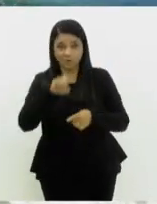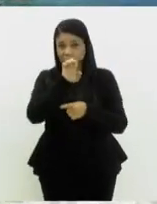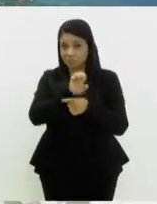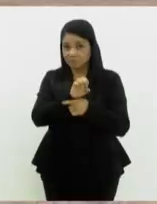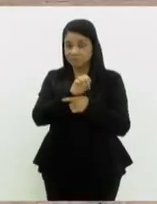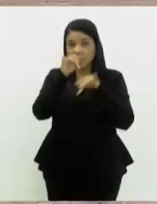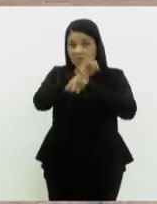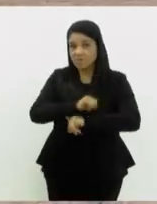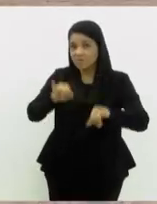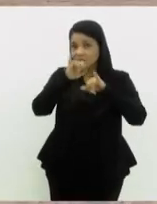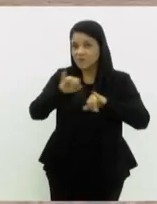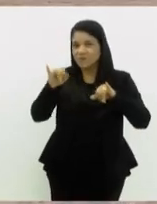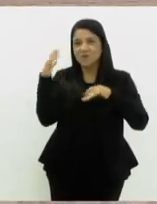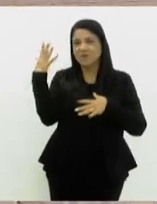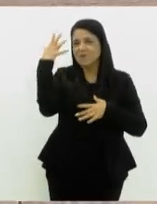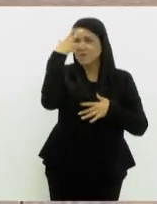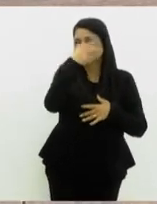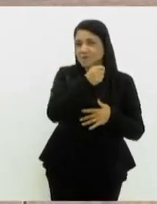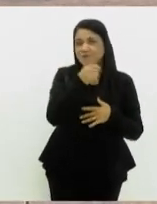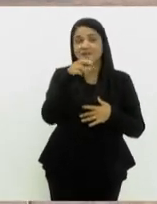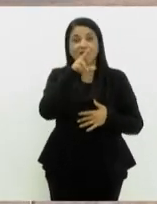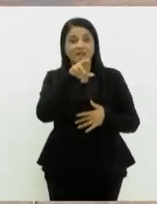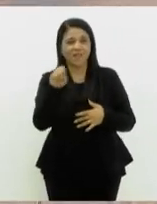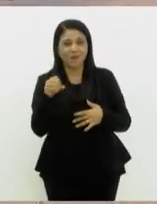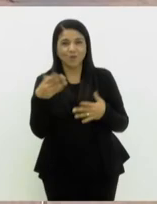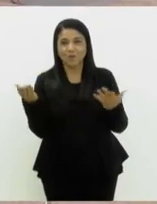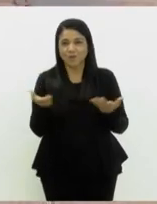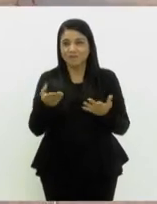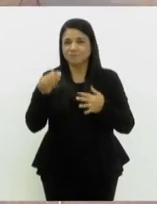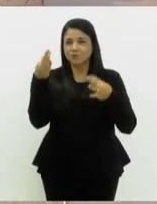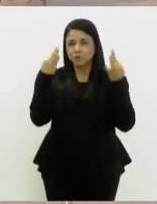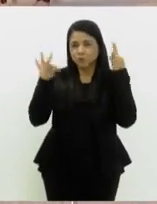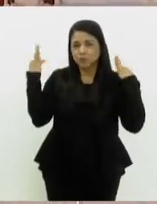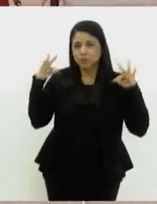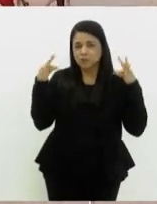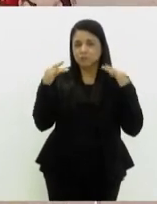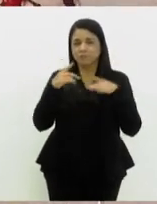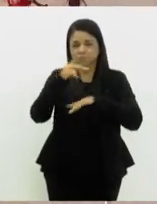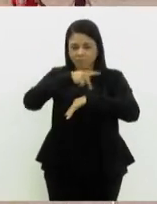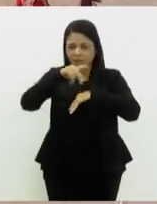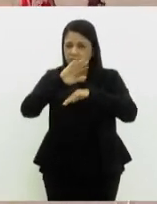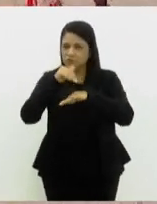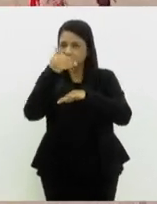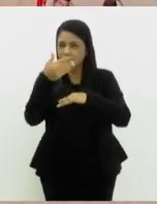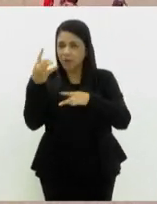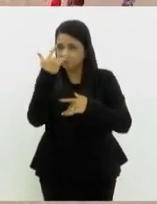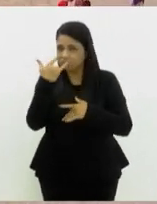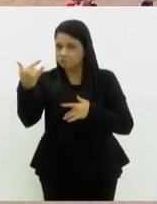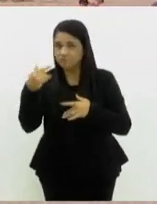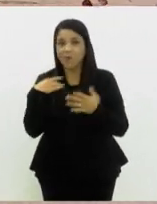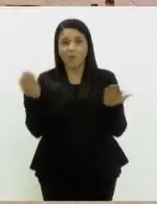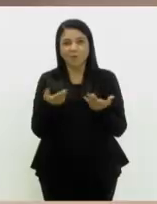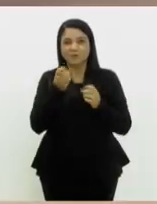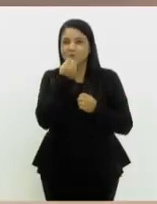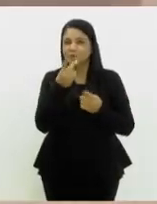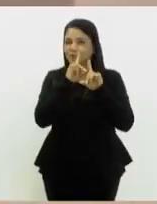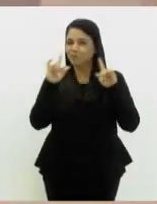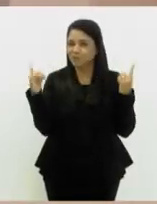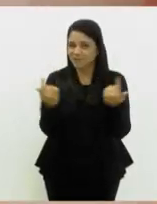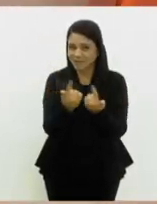divulgação das belezas do Rio para atrair ainda mais turistas internacionais. O Bom Dia Alerj começa agora.